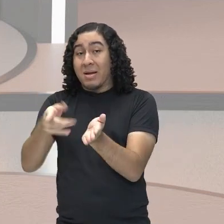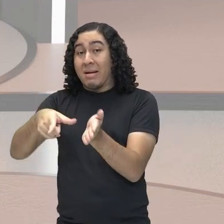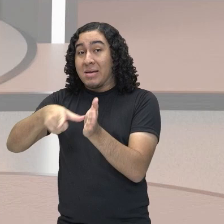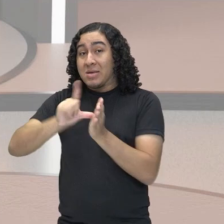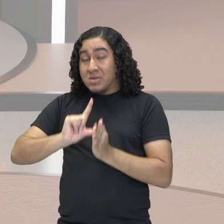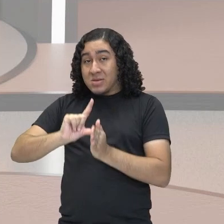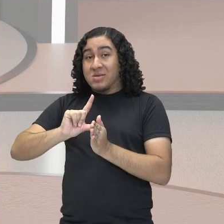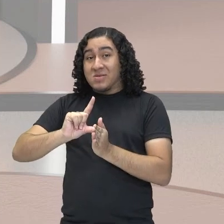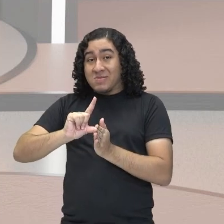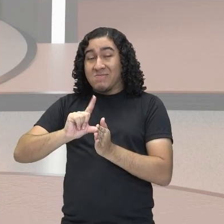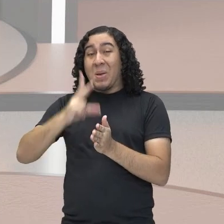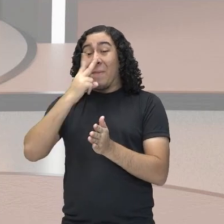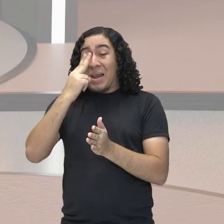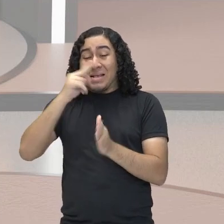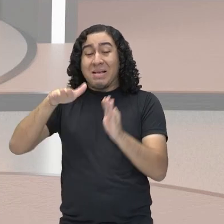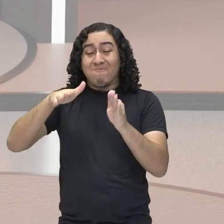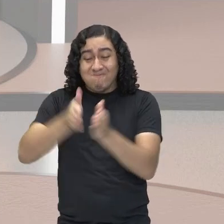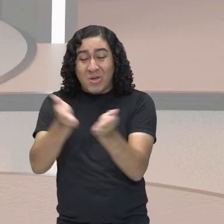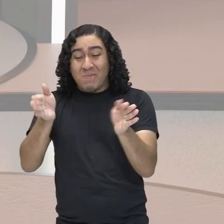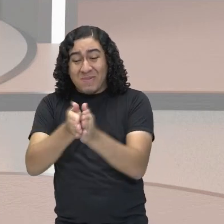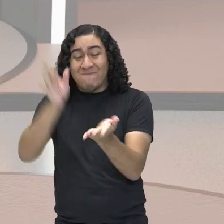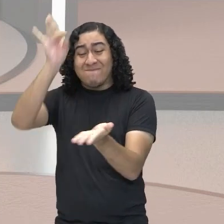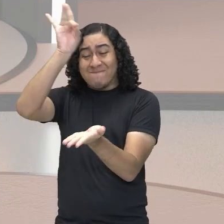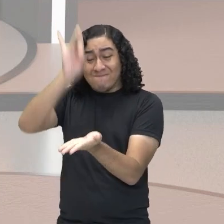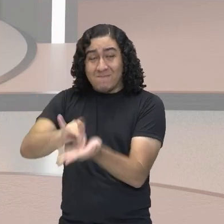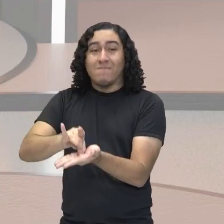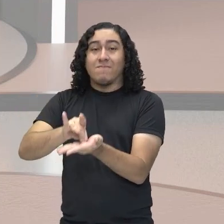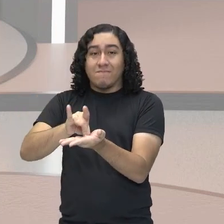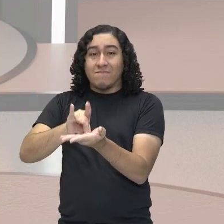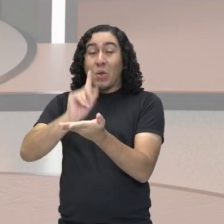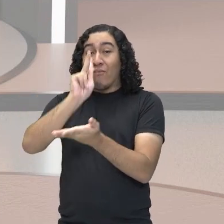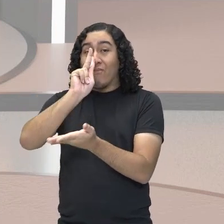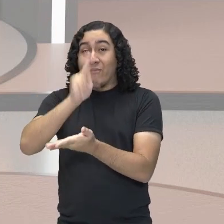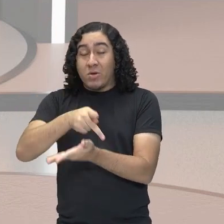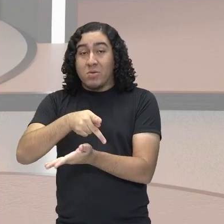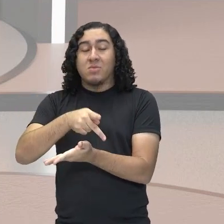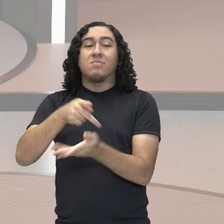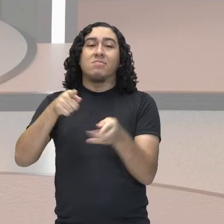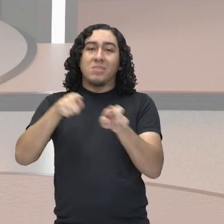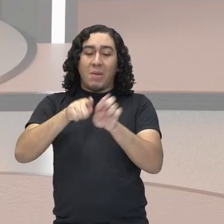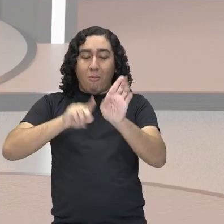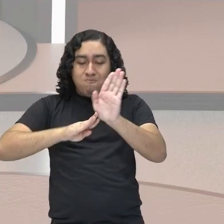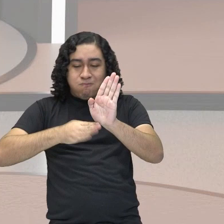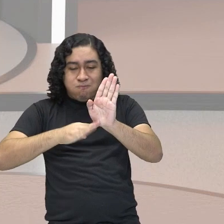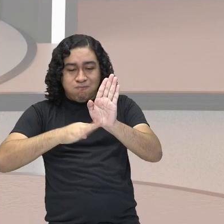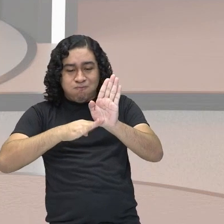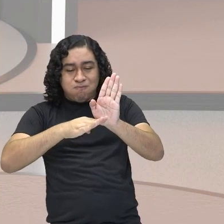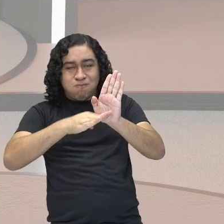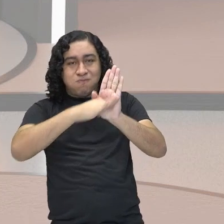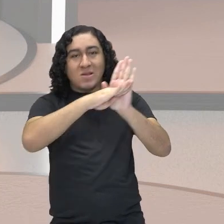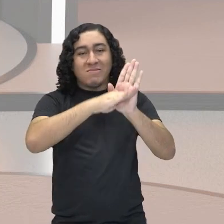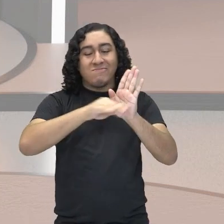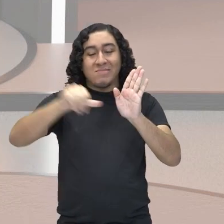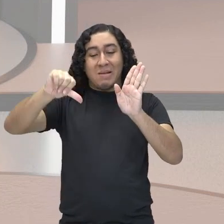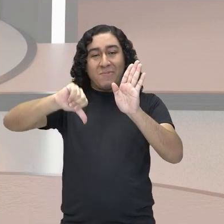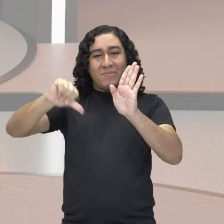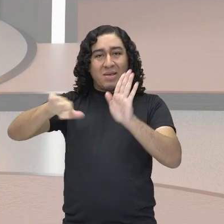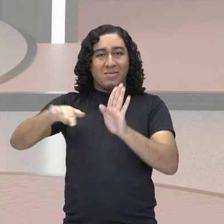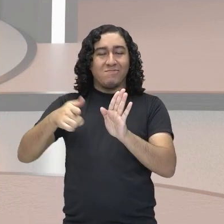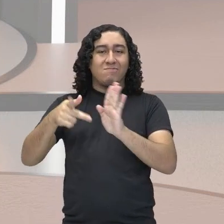aumenta e, consequentemente, aumenta a desigualdade social.